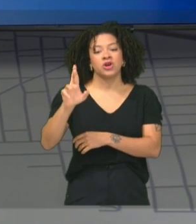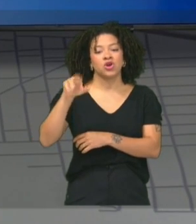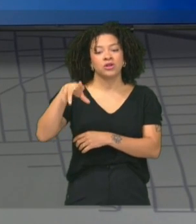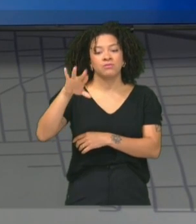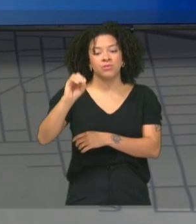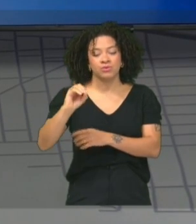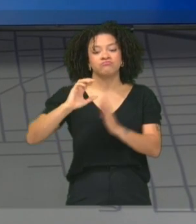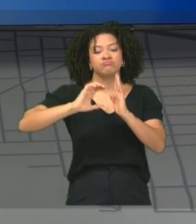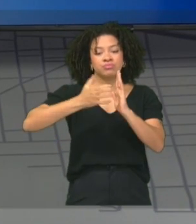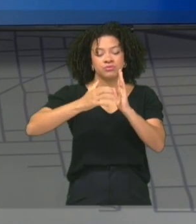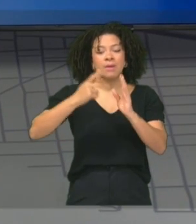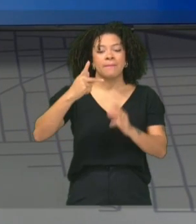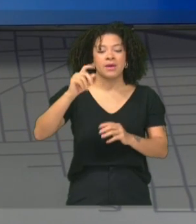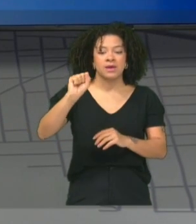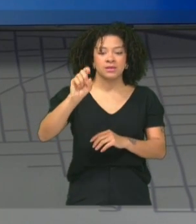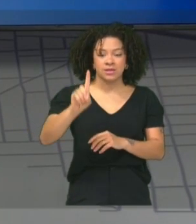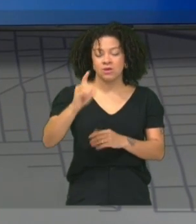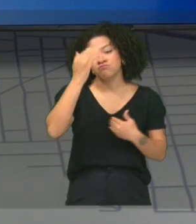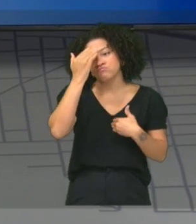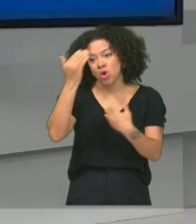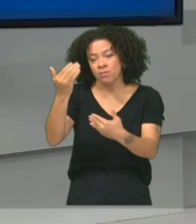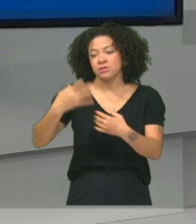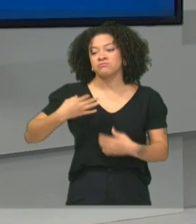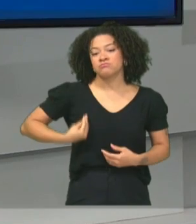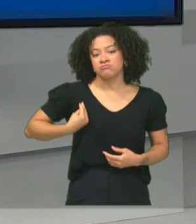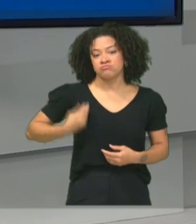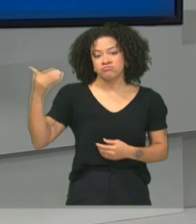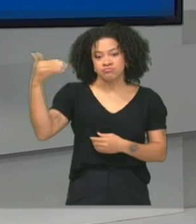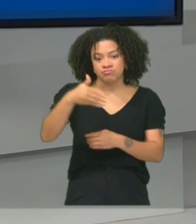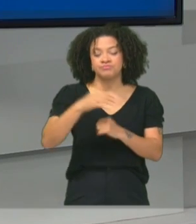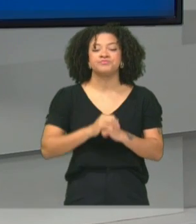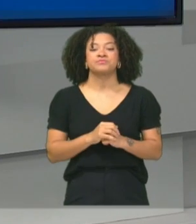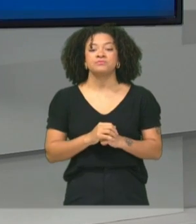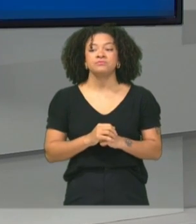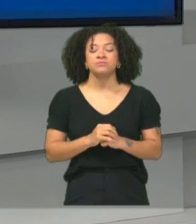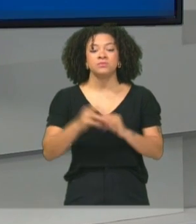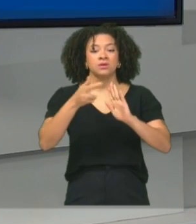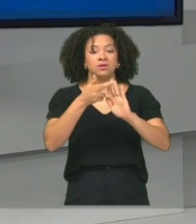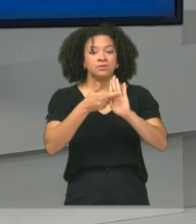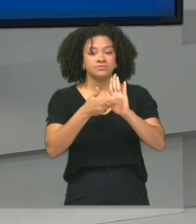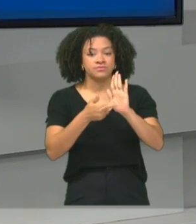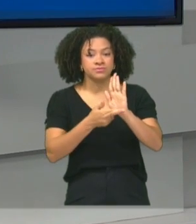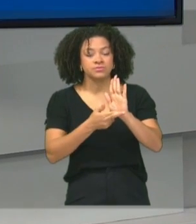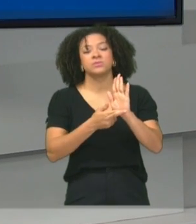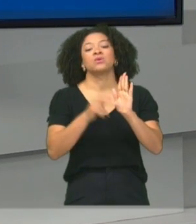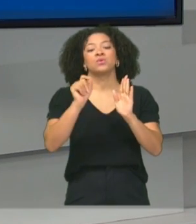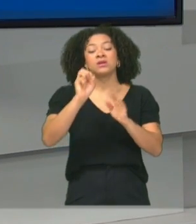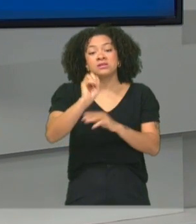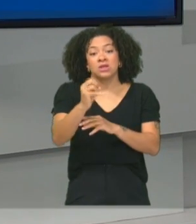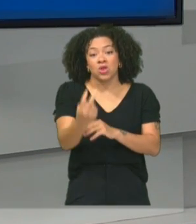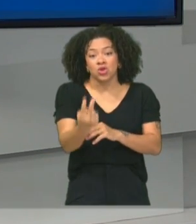gente, desde já, agradece o comparecimento. Muito obrigado, então, ao candidato. As regras prevêem que se dois